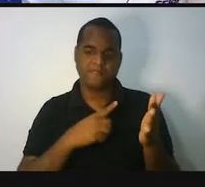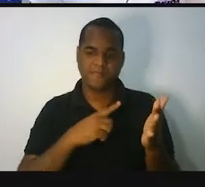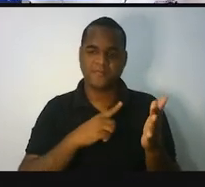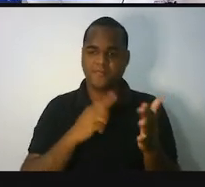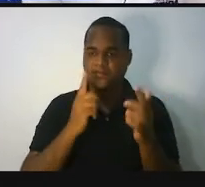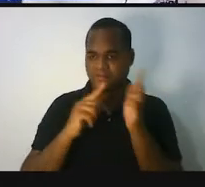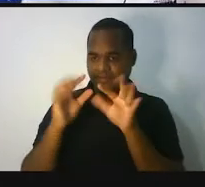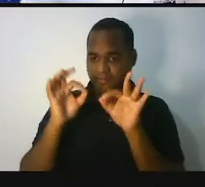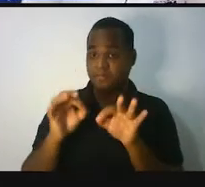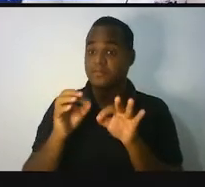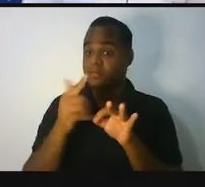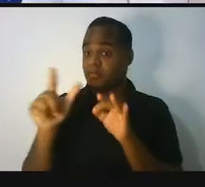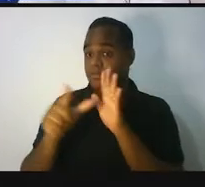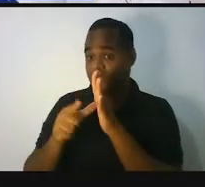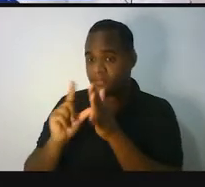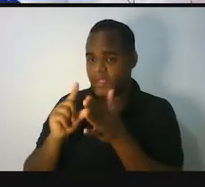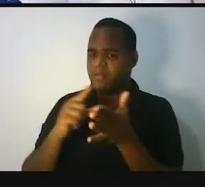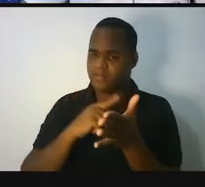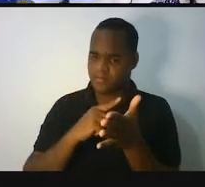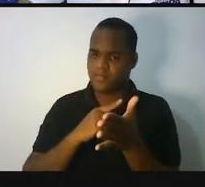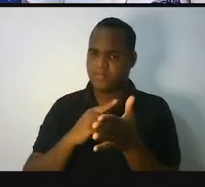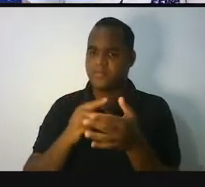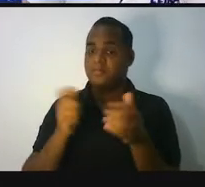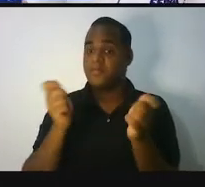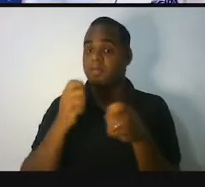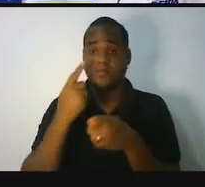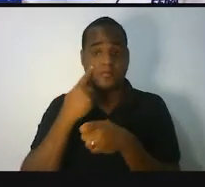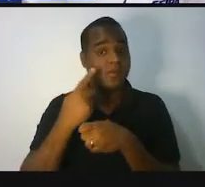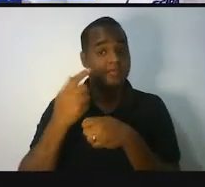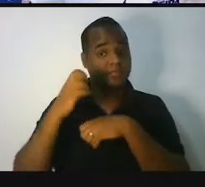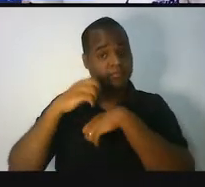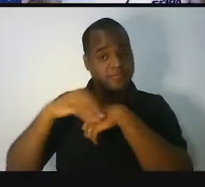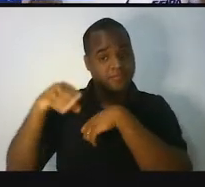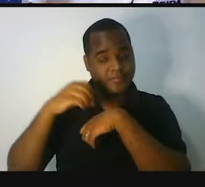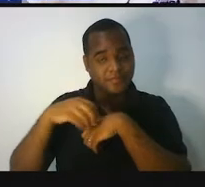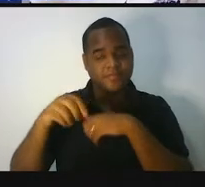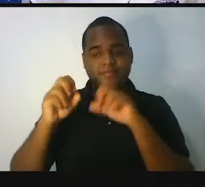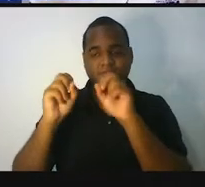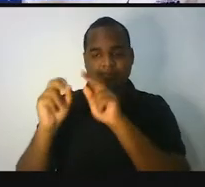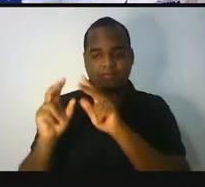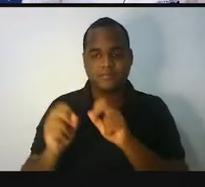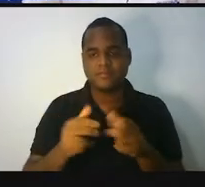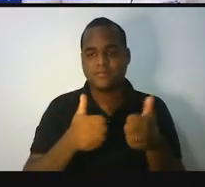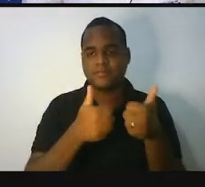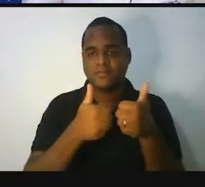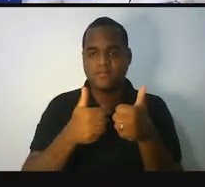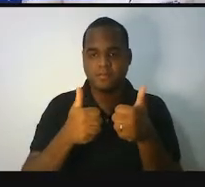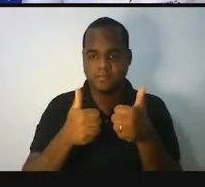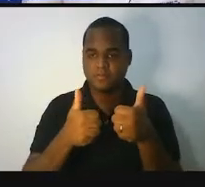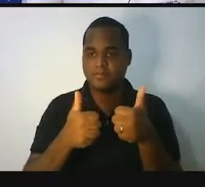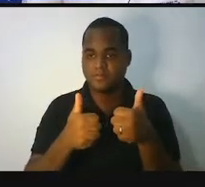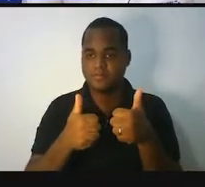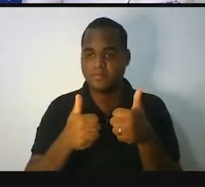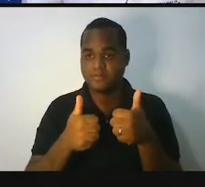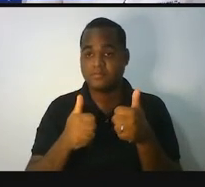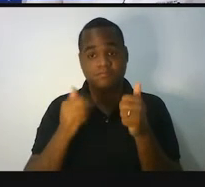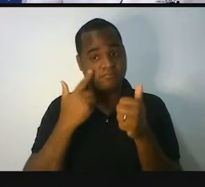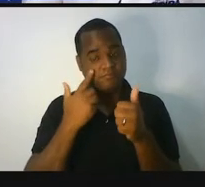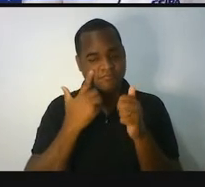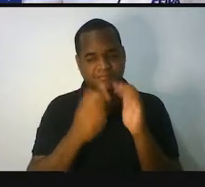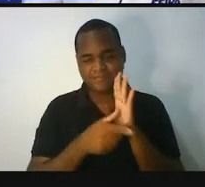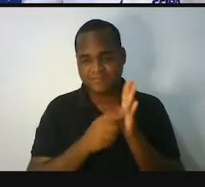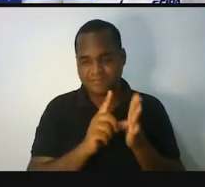aula anterior a essa, eu propus, na verdade, durante a aula, vou voltar a tela rapidinho,